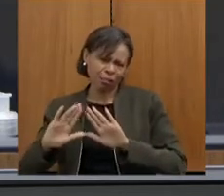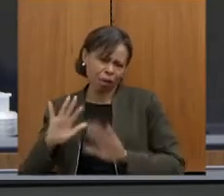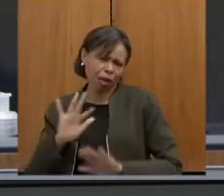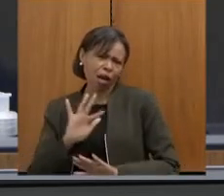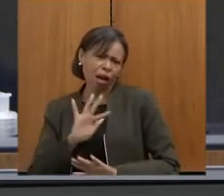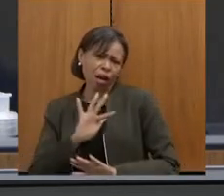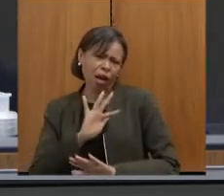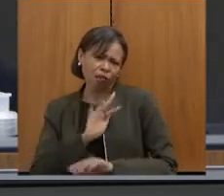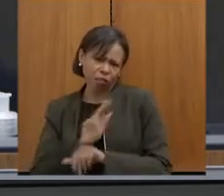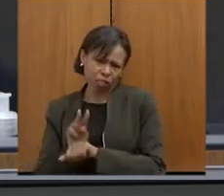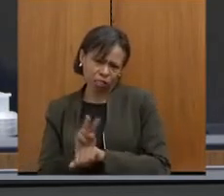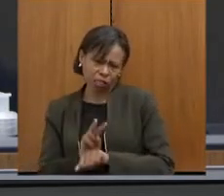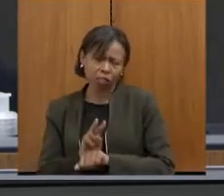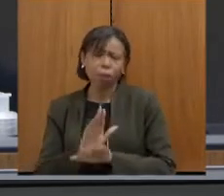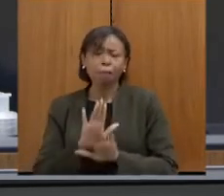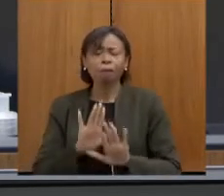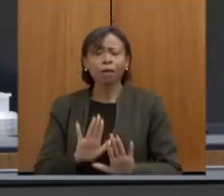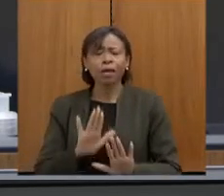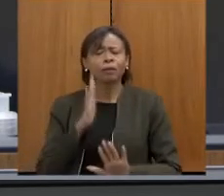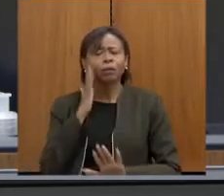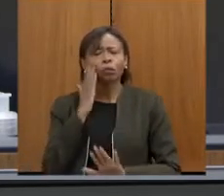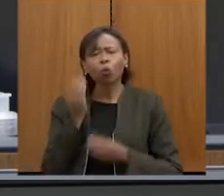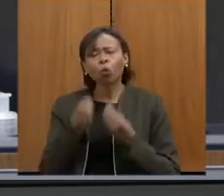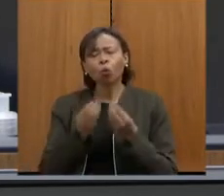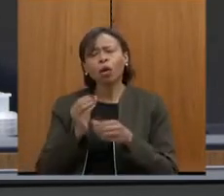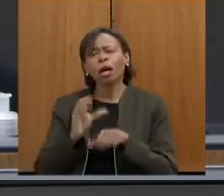como que essa discussão federativa